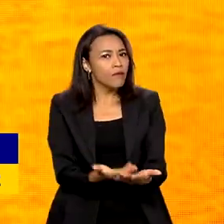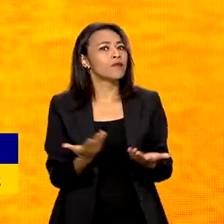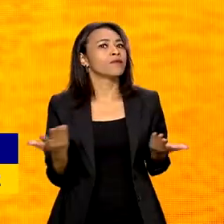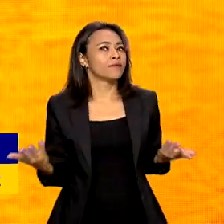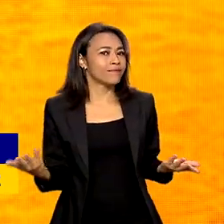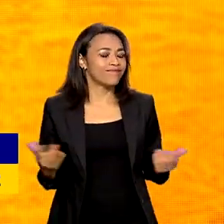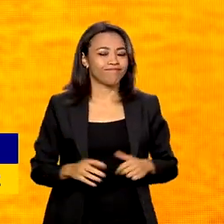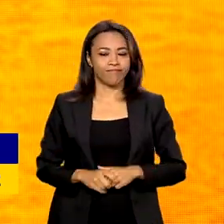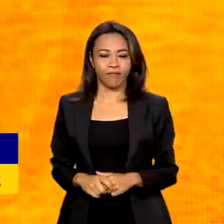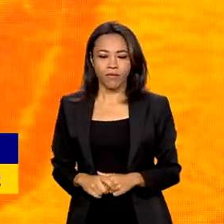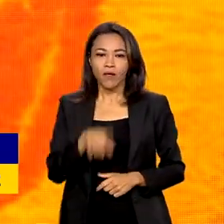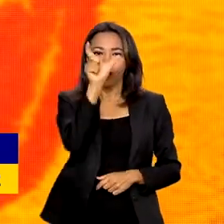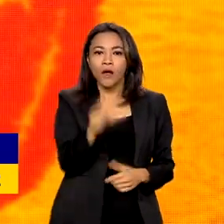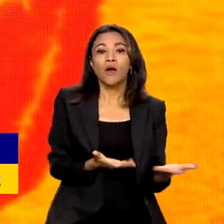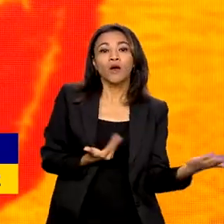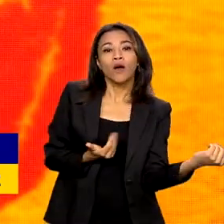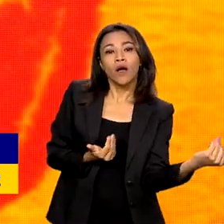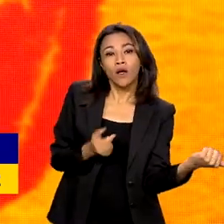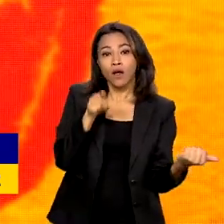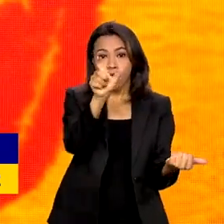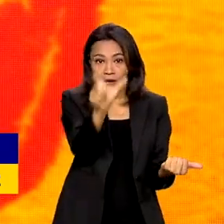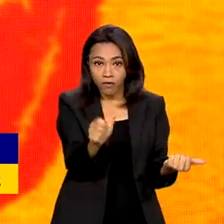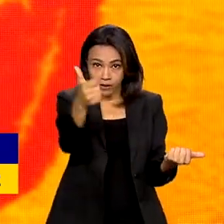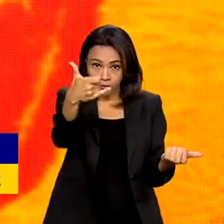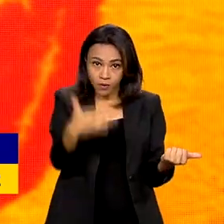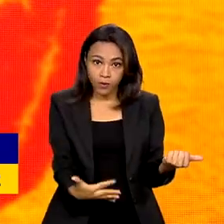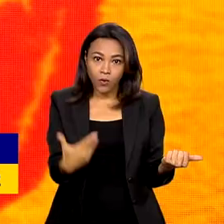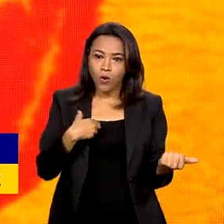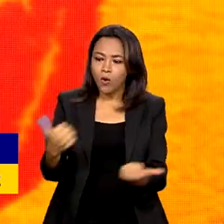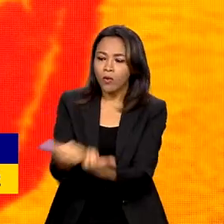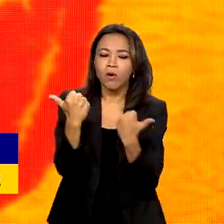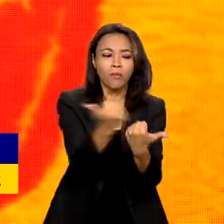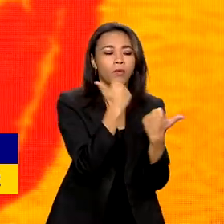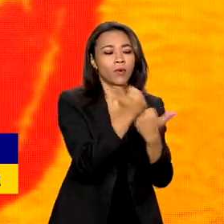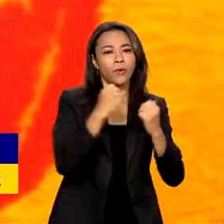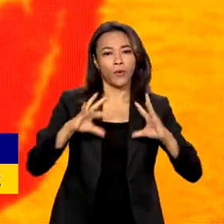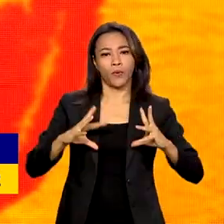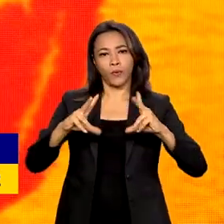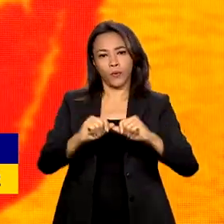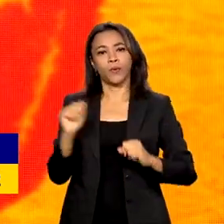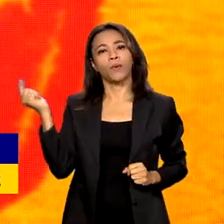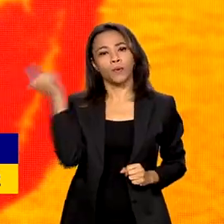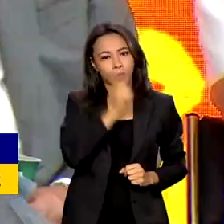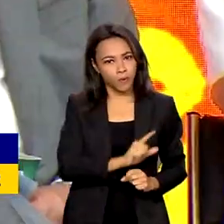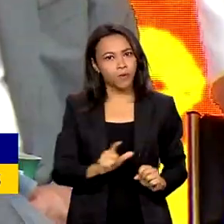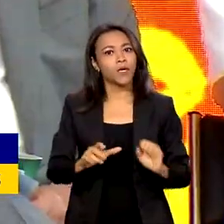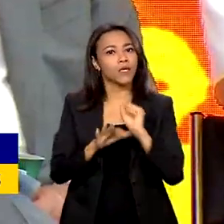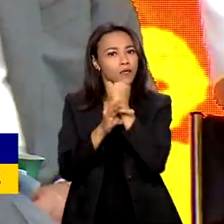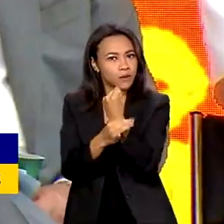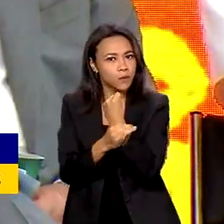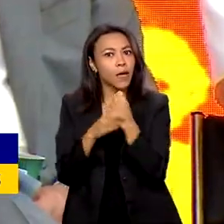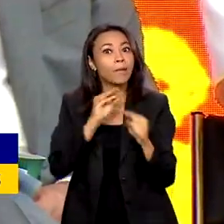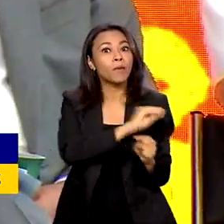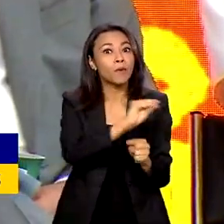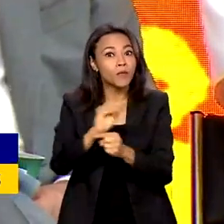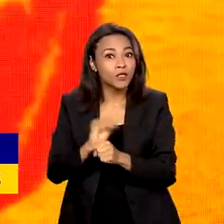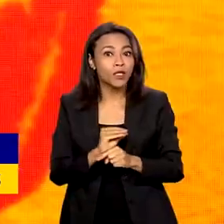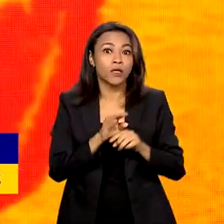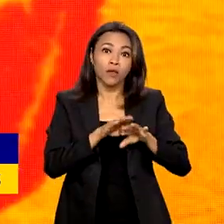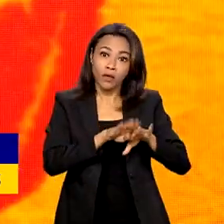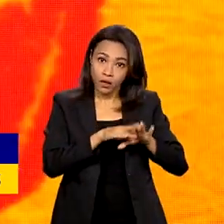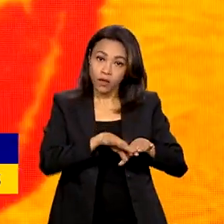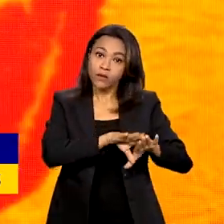Para o jovem Raul, somente com o engajamento de todos, será possível proteger a infância e a juventude do país.